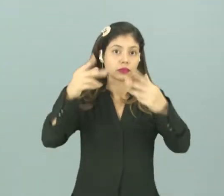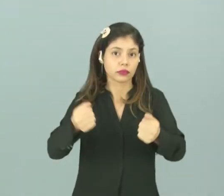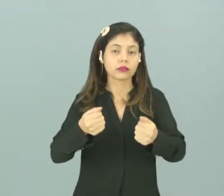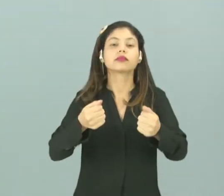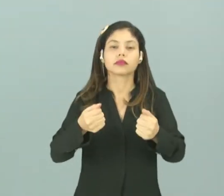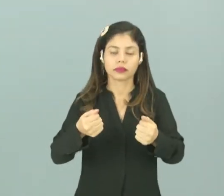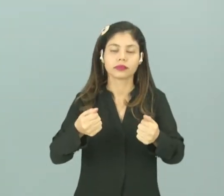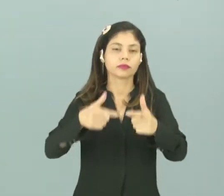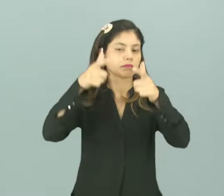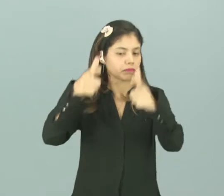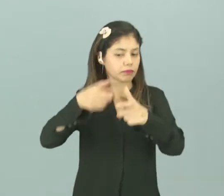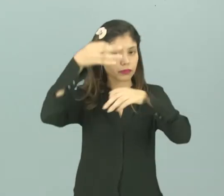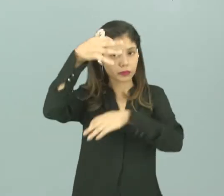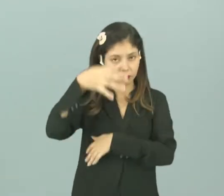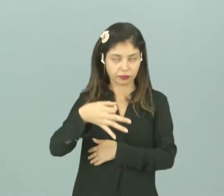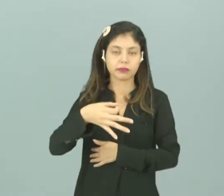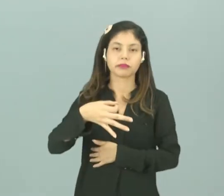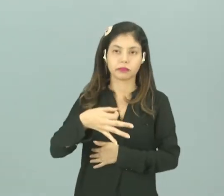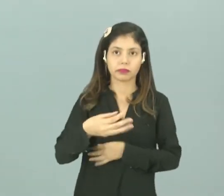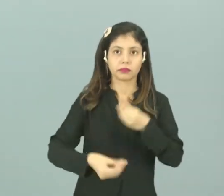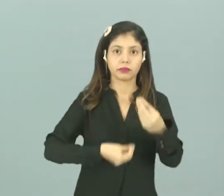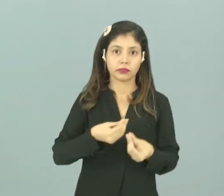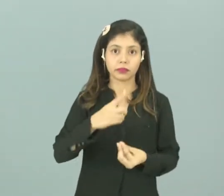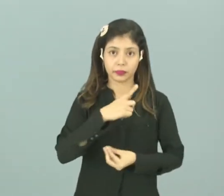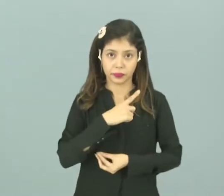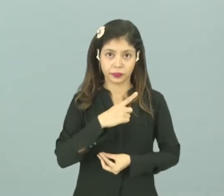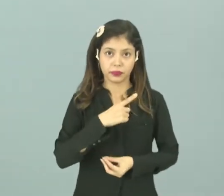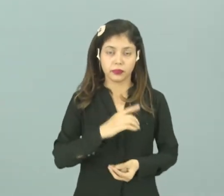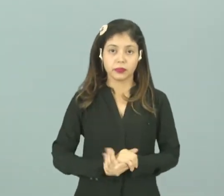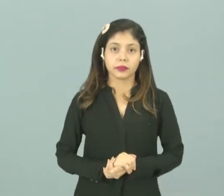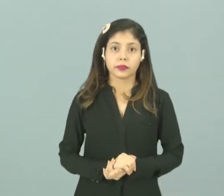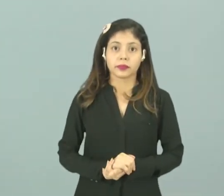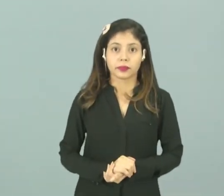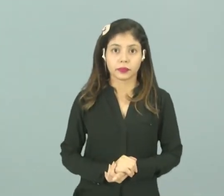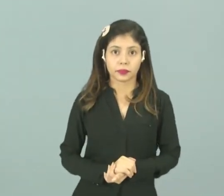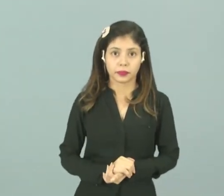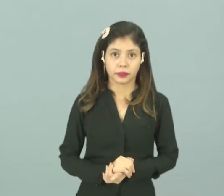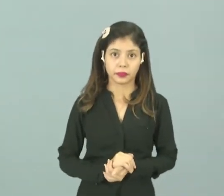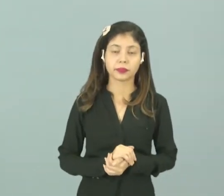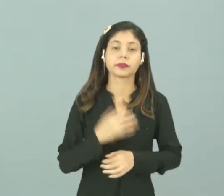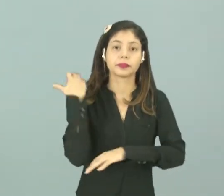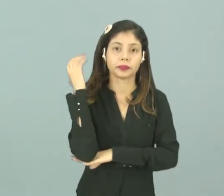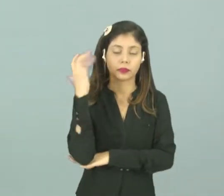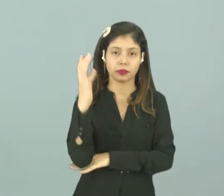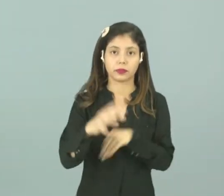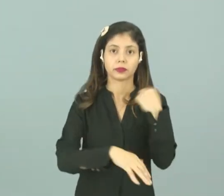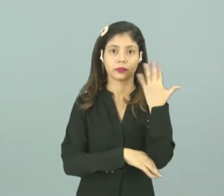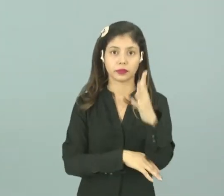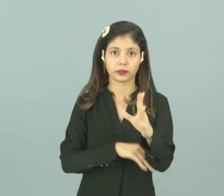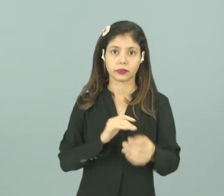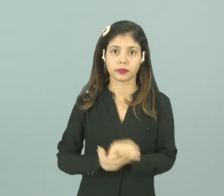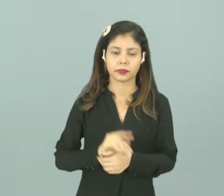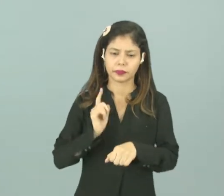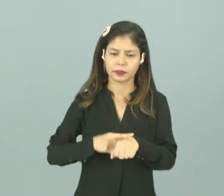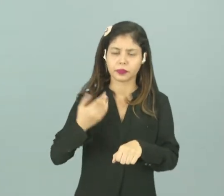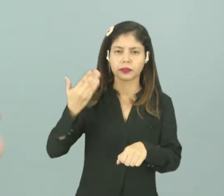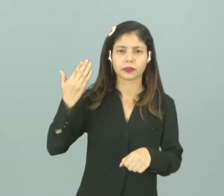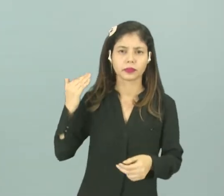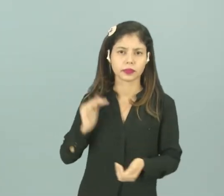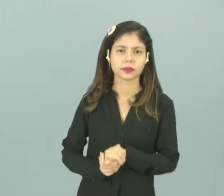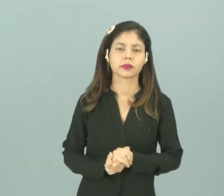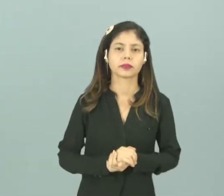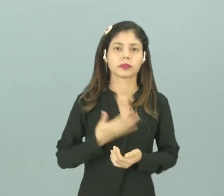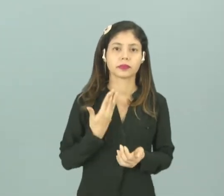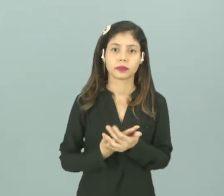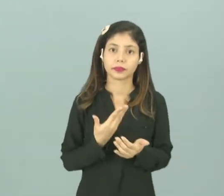está no seu devido local, está acontecendo como deveria acontecer. E na natureza, era para estar acontecendo dessa